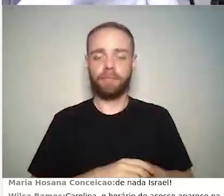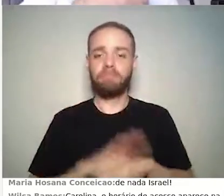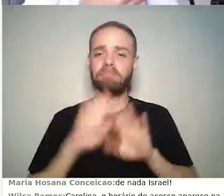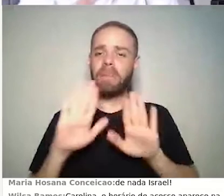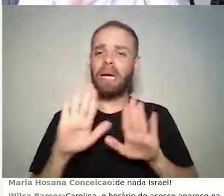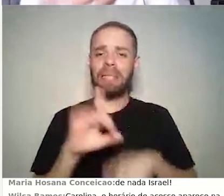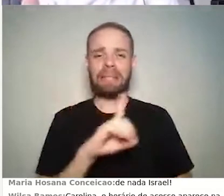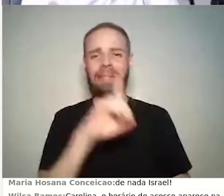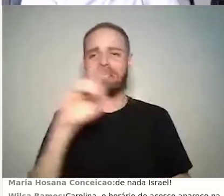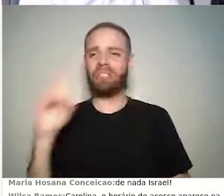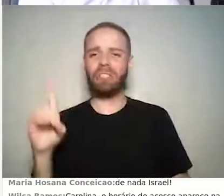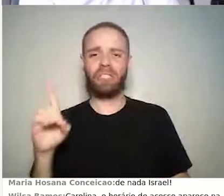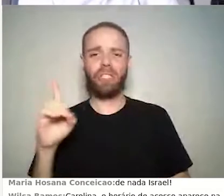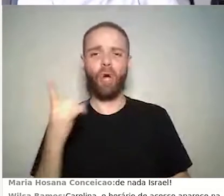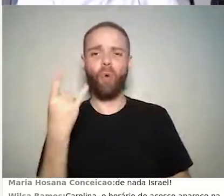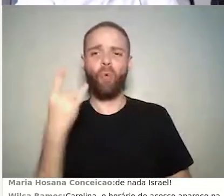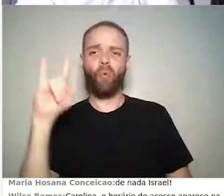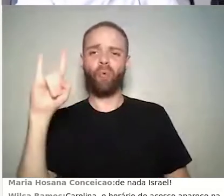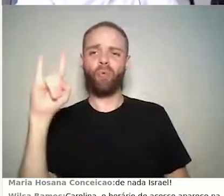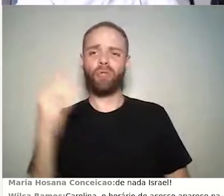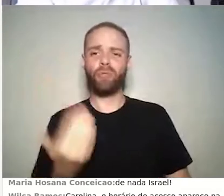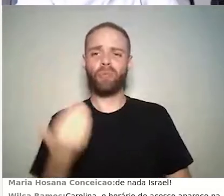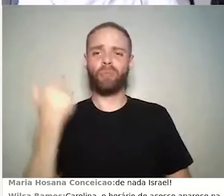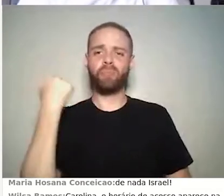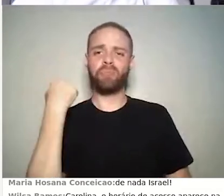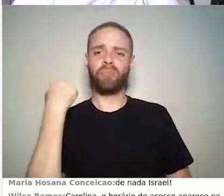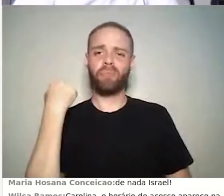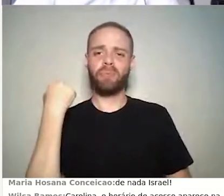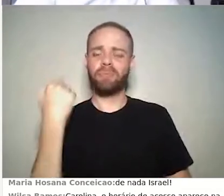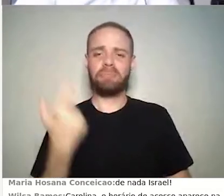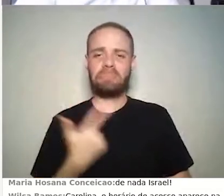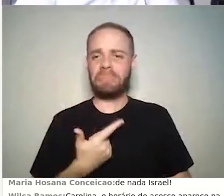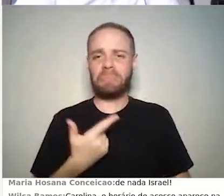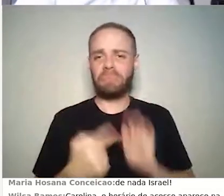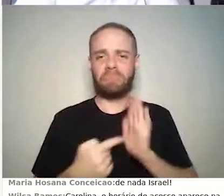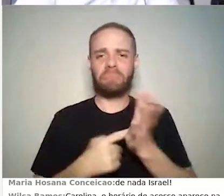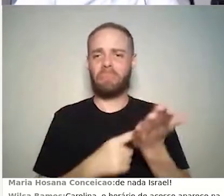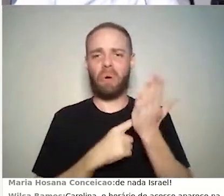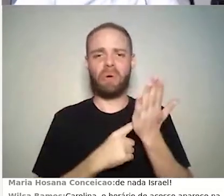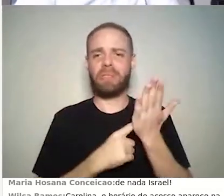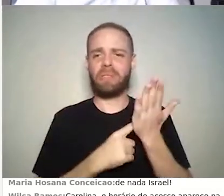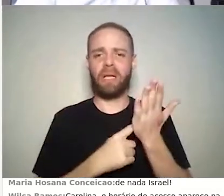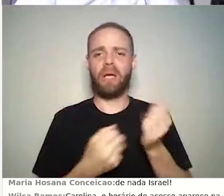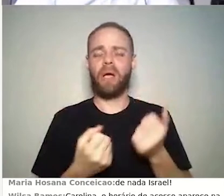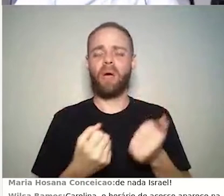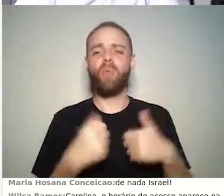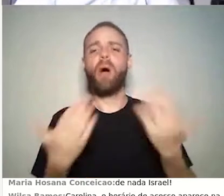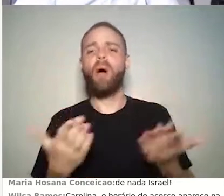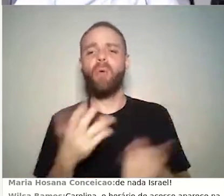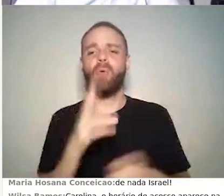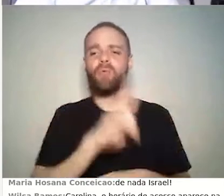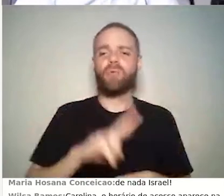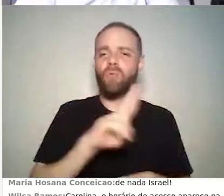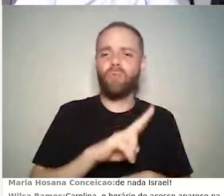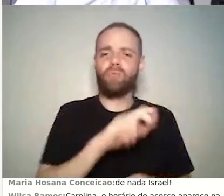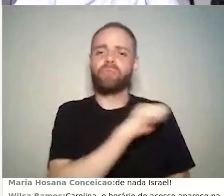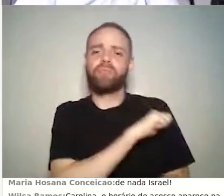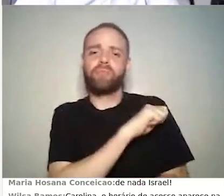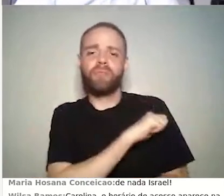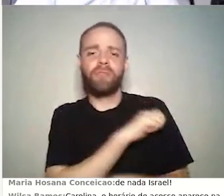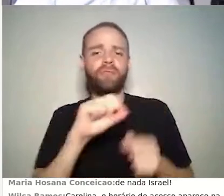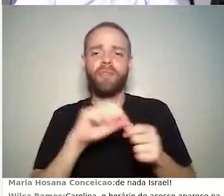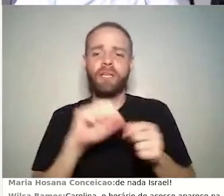porque ela não indica quais usuários fizeram esse acesso. Então, o principal é focar em quais